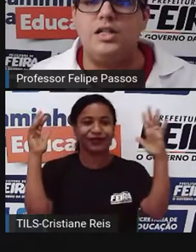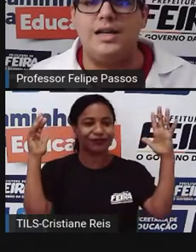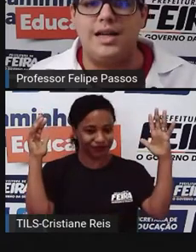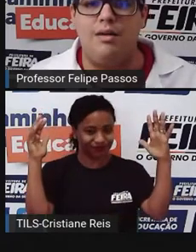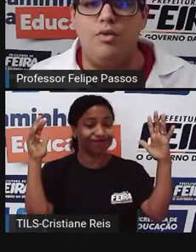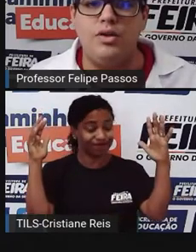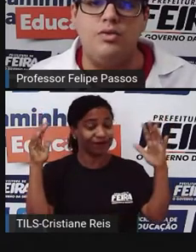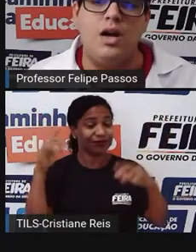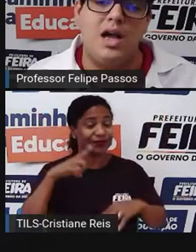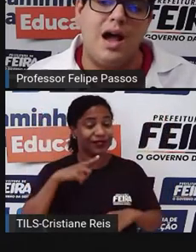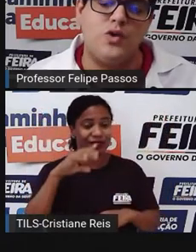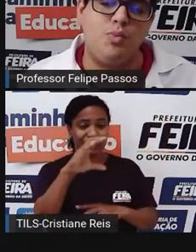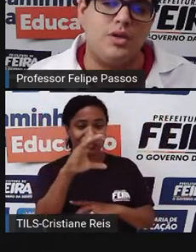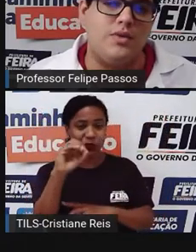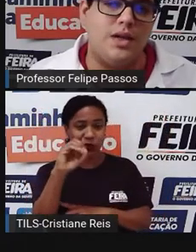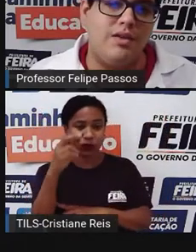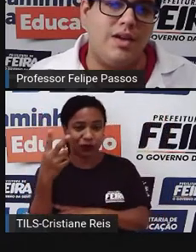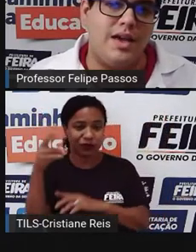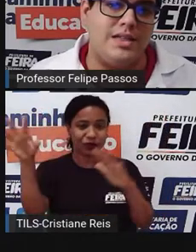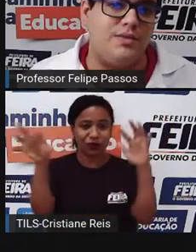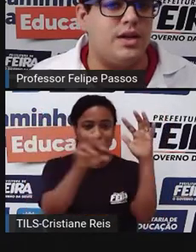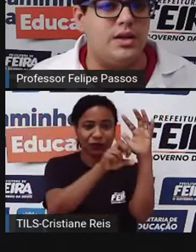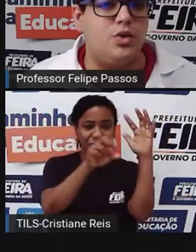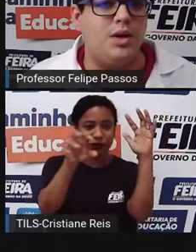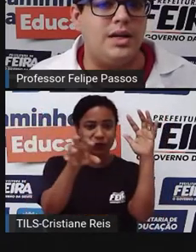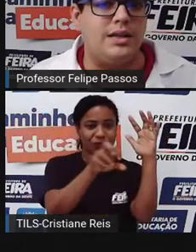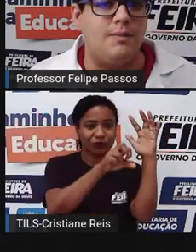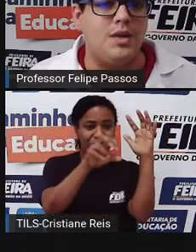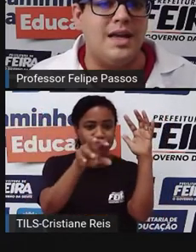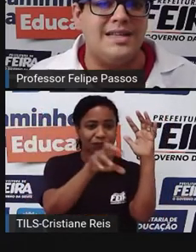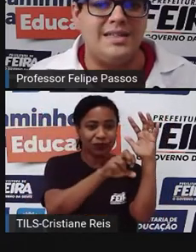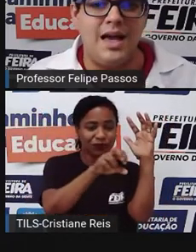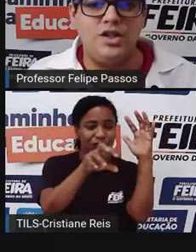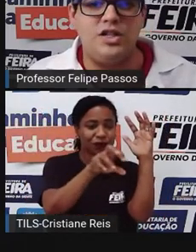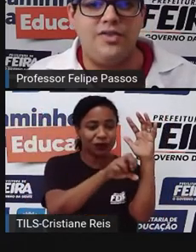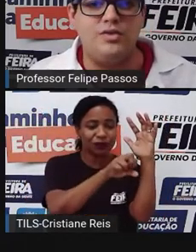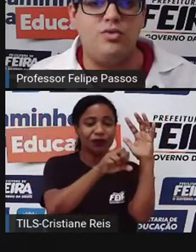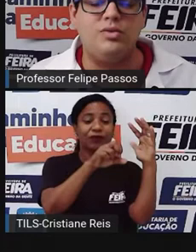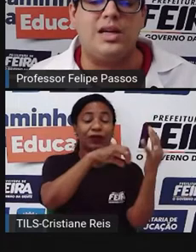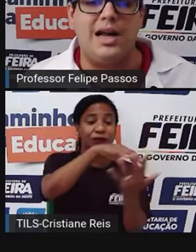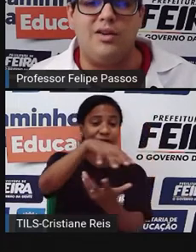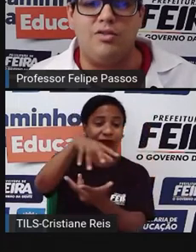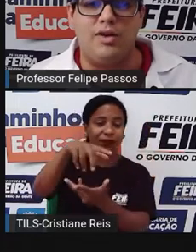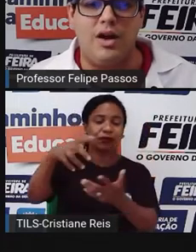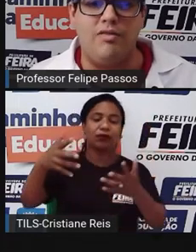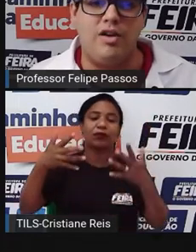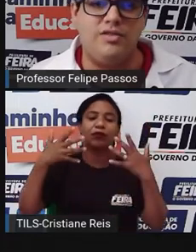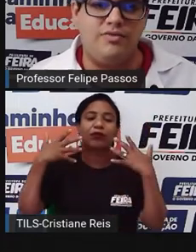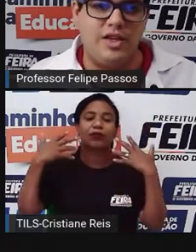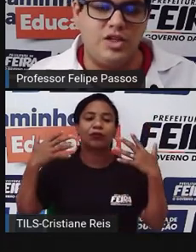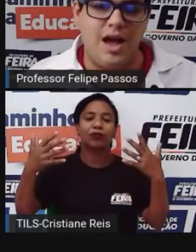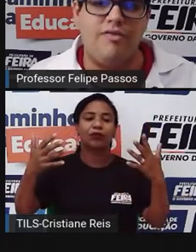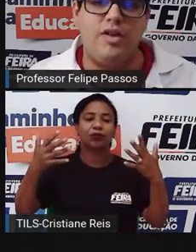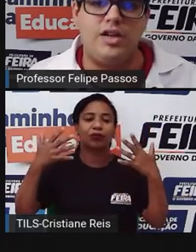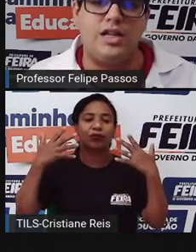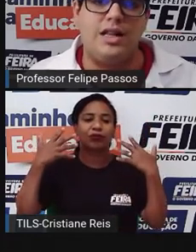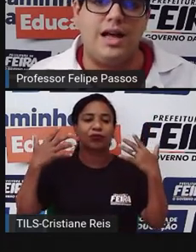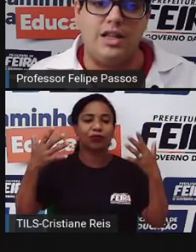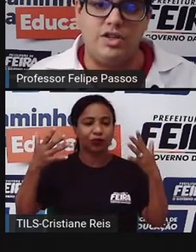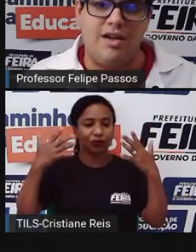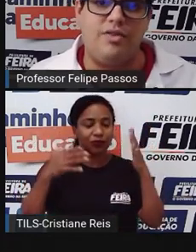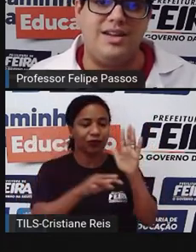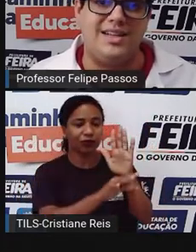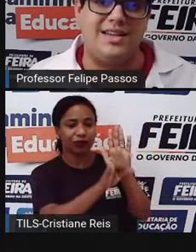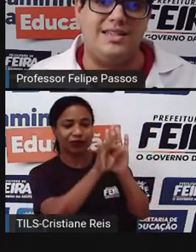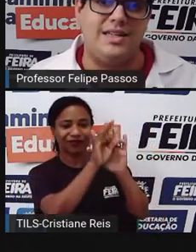grande de gás carbônico, aos pouquinhos ela vai resfriando o planeta. Se a gente faz o contrário agora, ao invés de deixar a floresta lá,